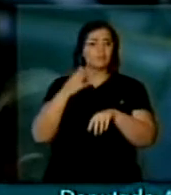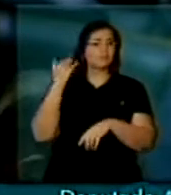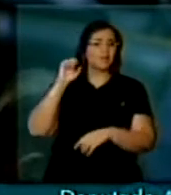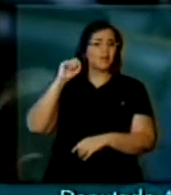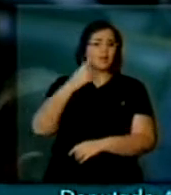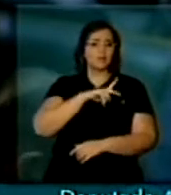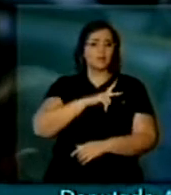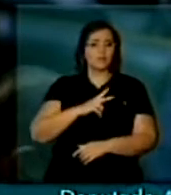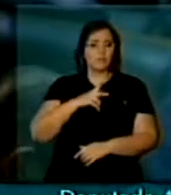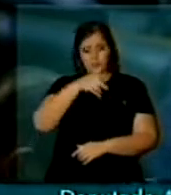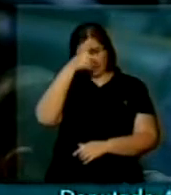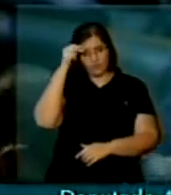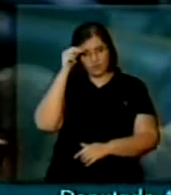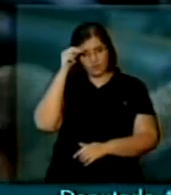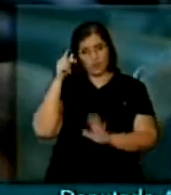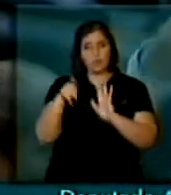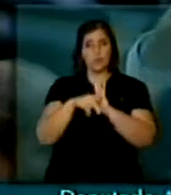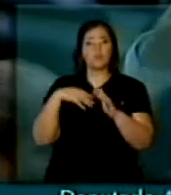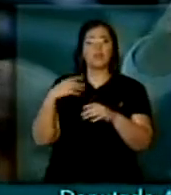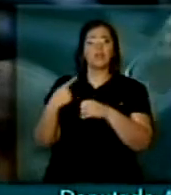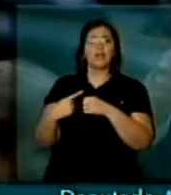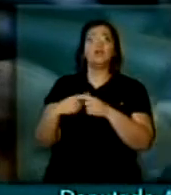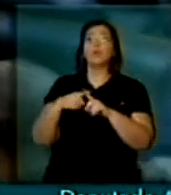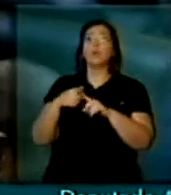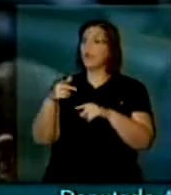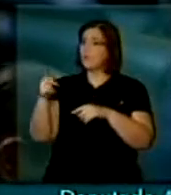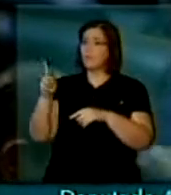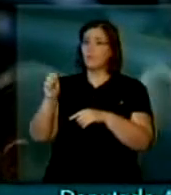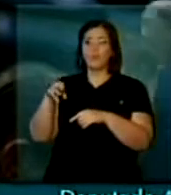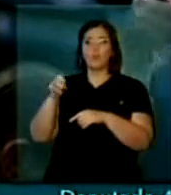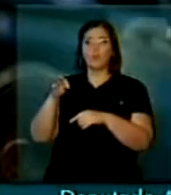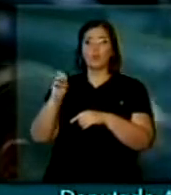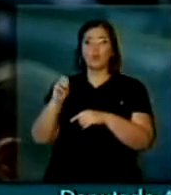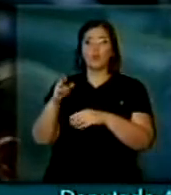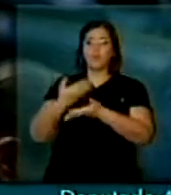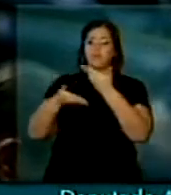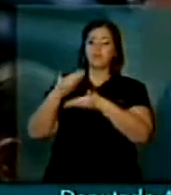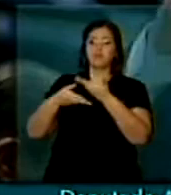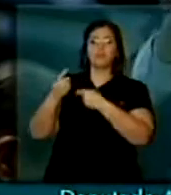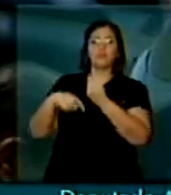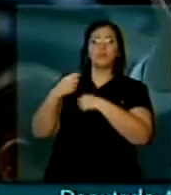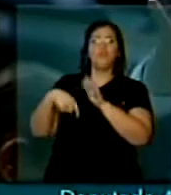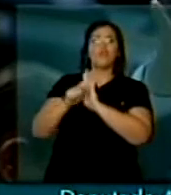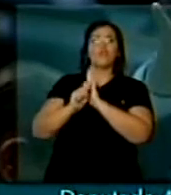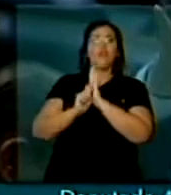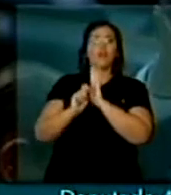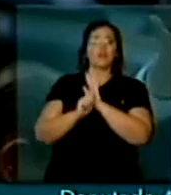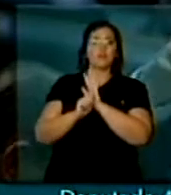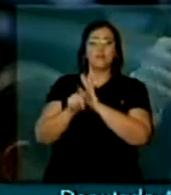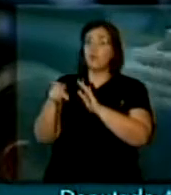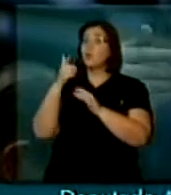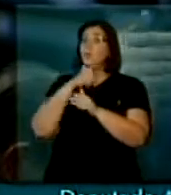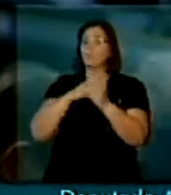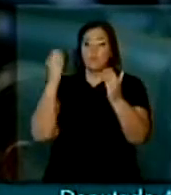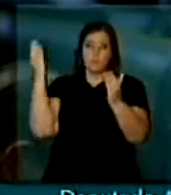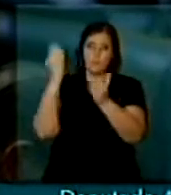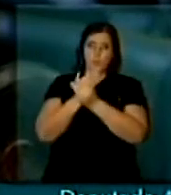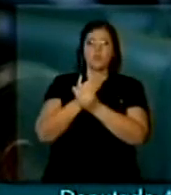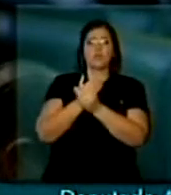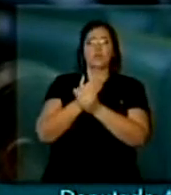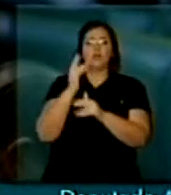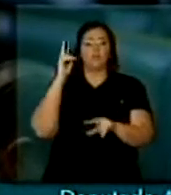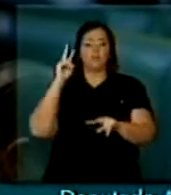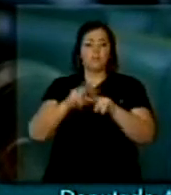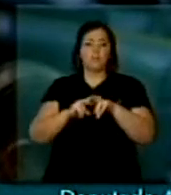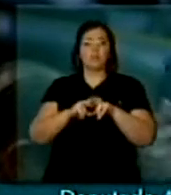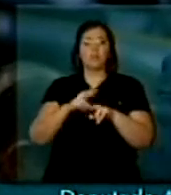tráfico de drogas. Ele foi afastado, processado e condenado a quatro anos de cadeia. Antes de